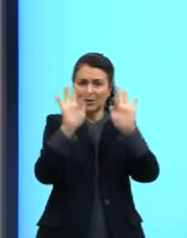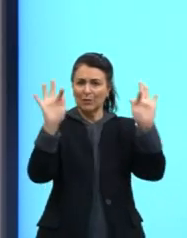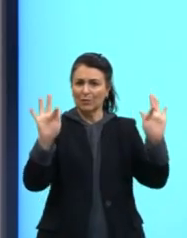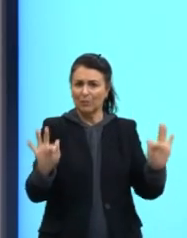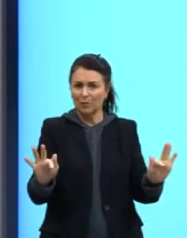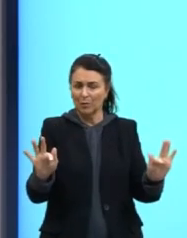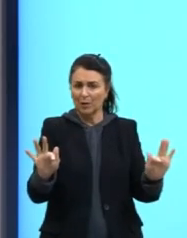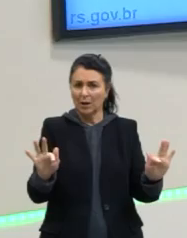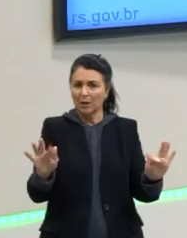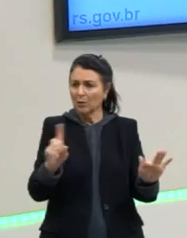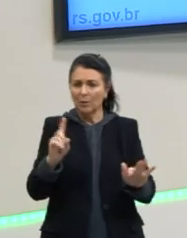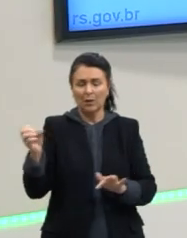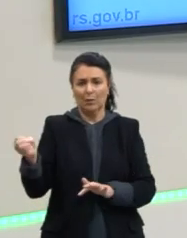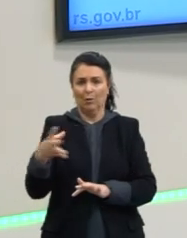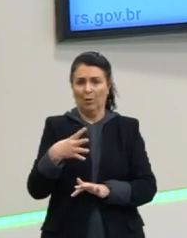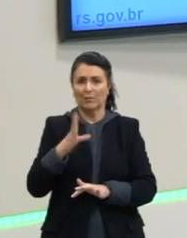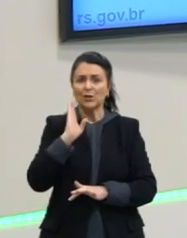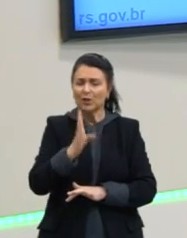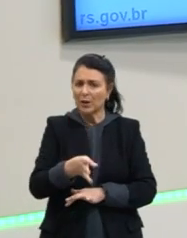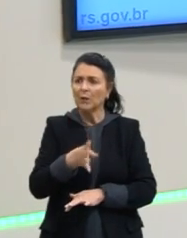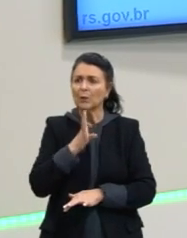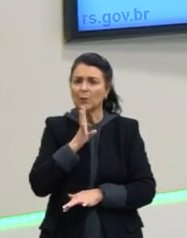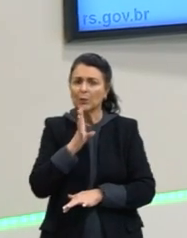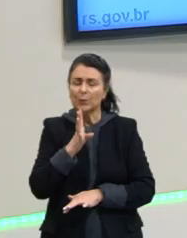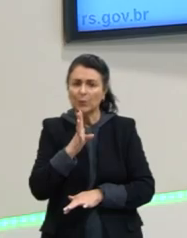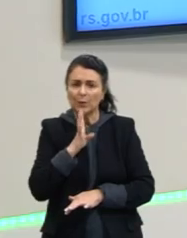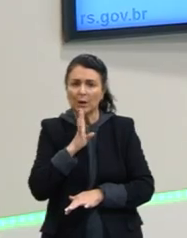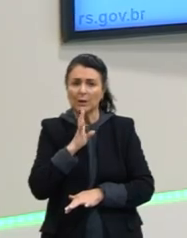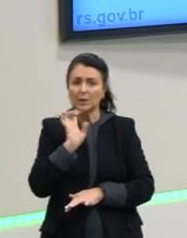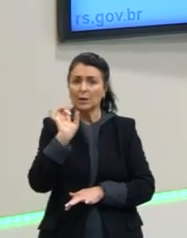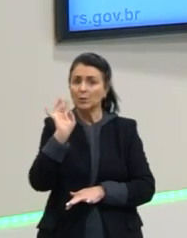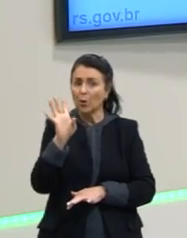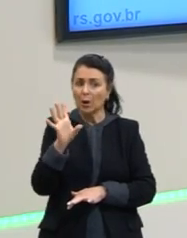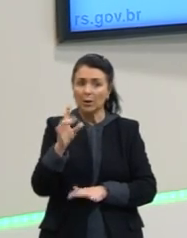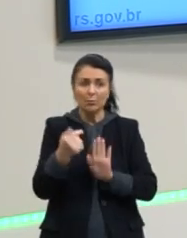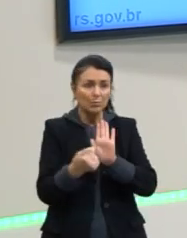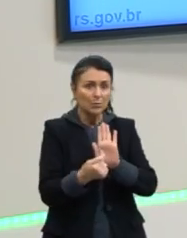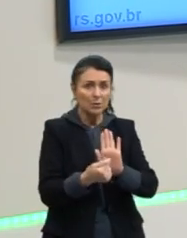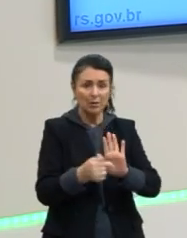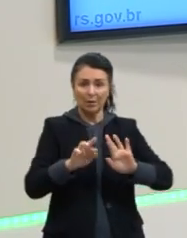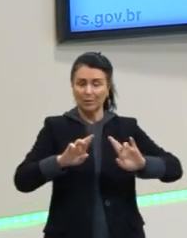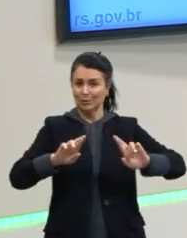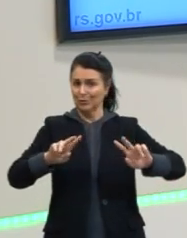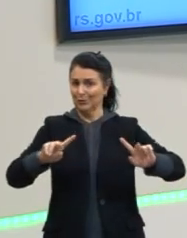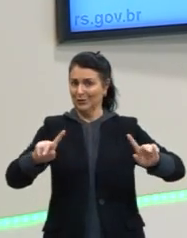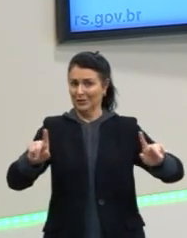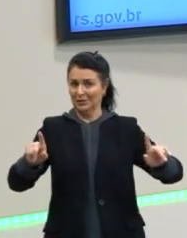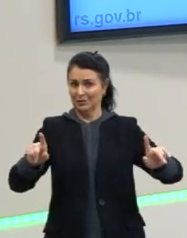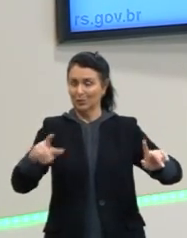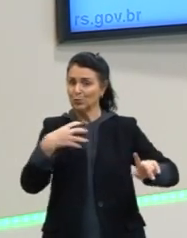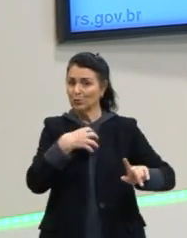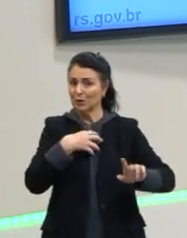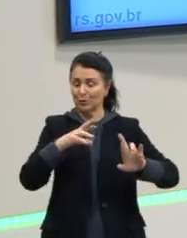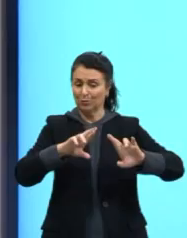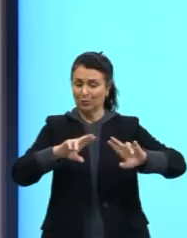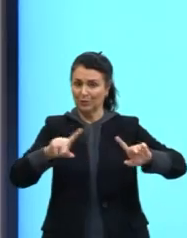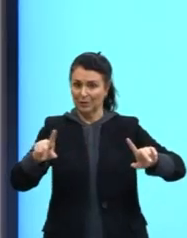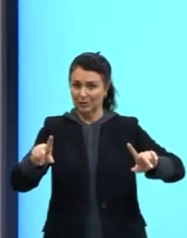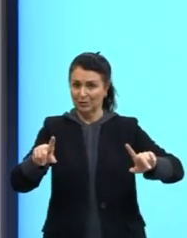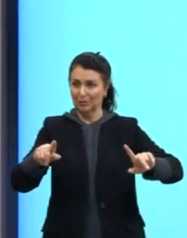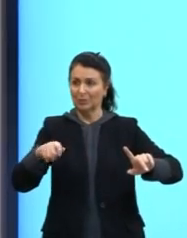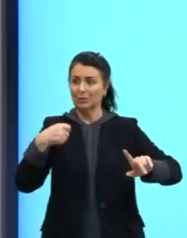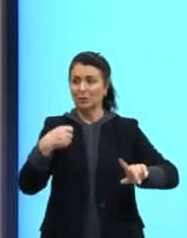fórmula nova, é uma fórmula que a gente já conhece, ela só está apresentada de outra forma, tá? Então, não é necessário você lembrar